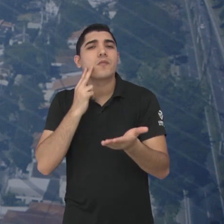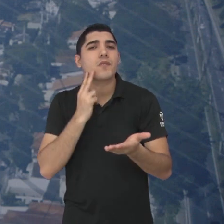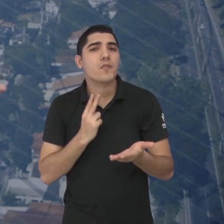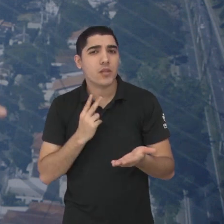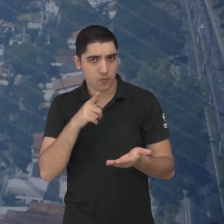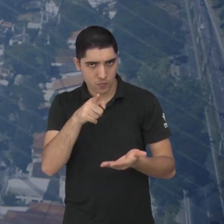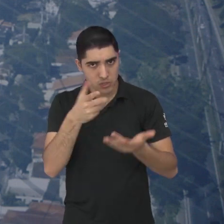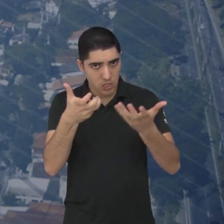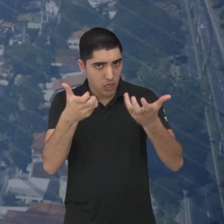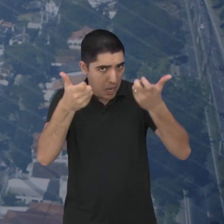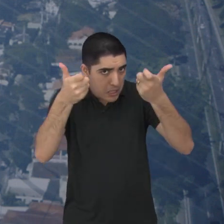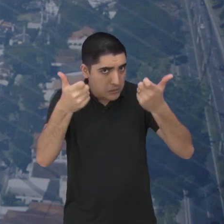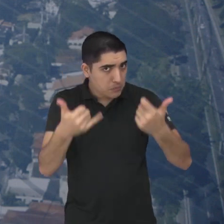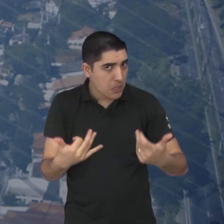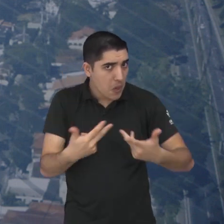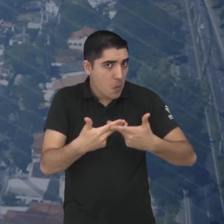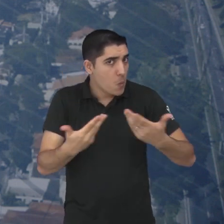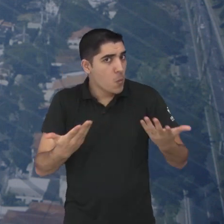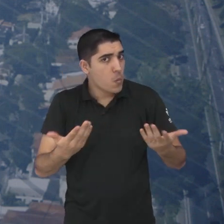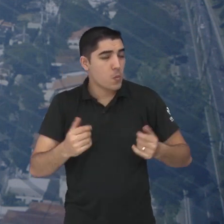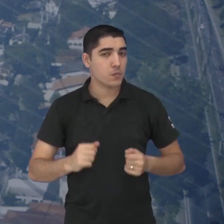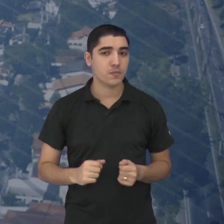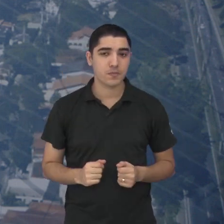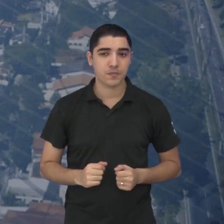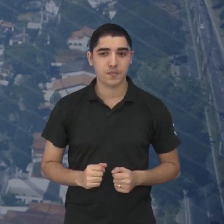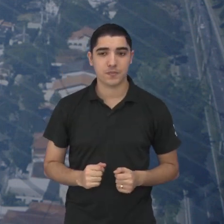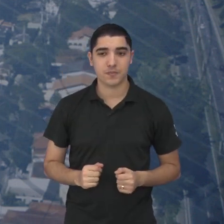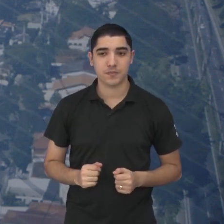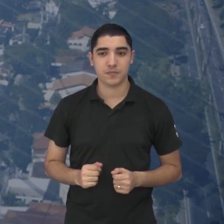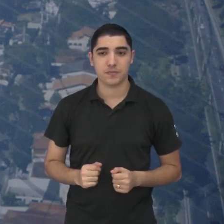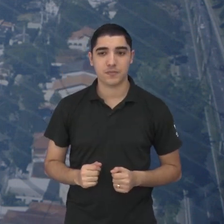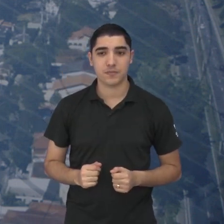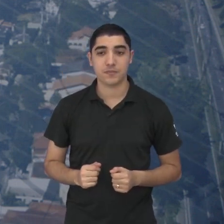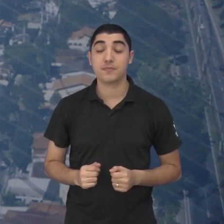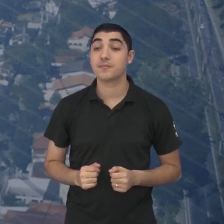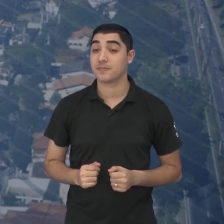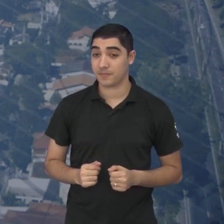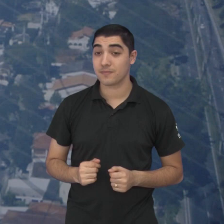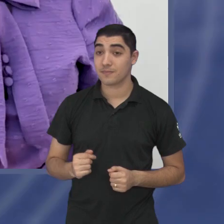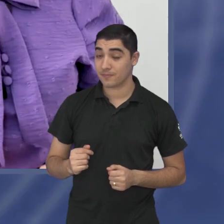anotadas. Viviane, você gostaria de contar alguma coisa?